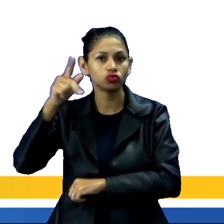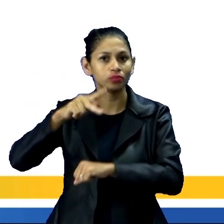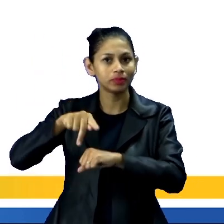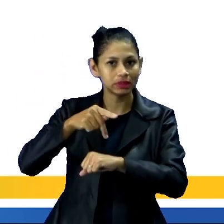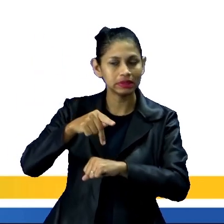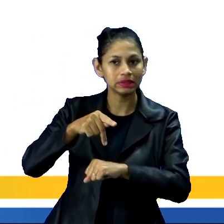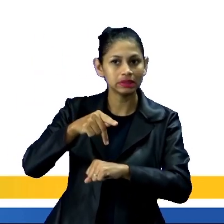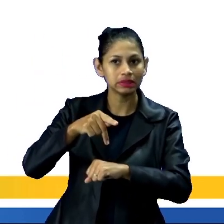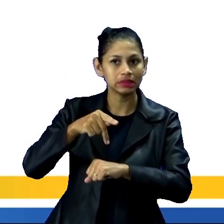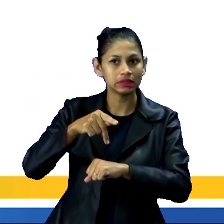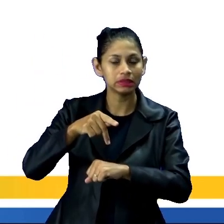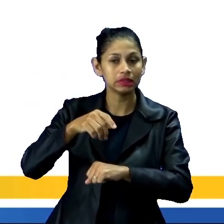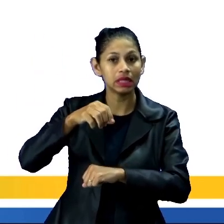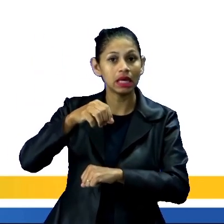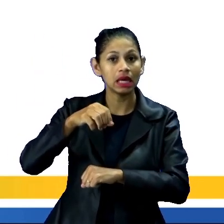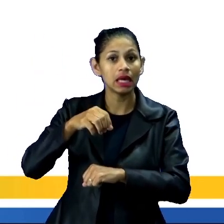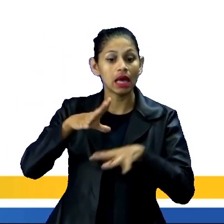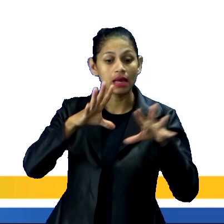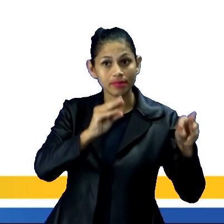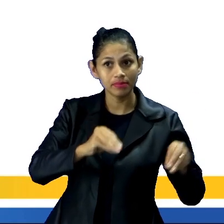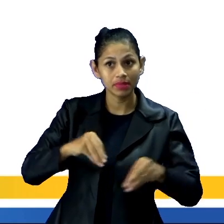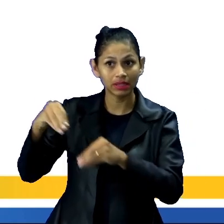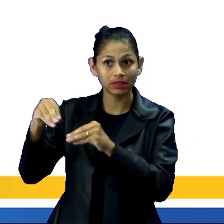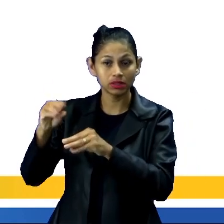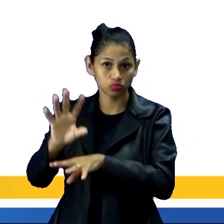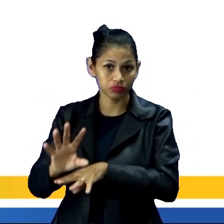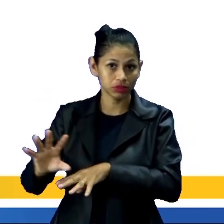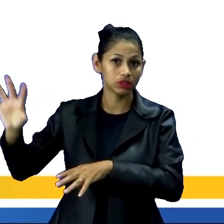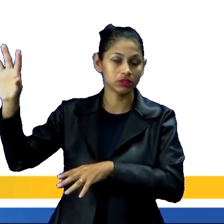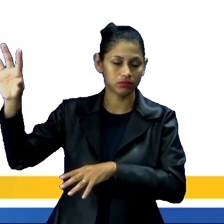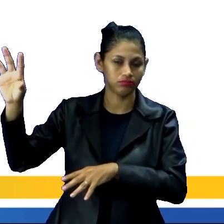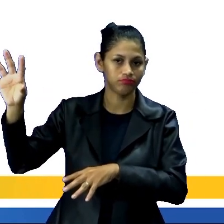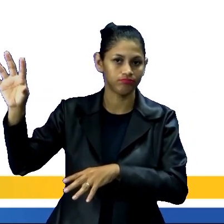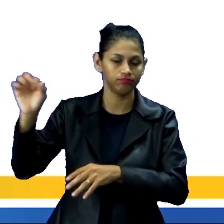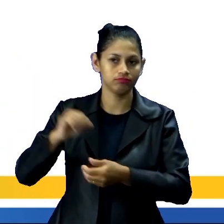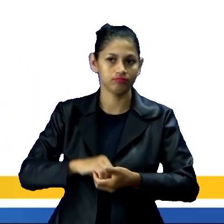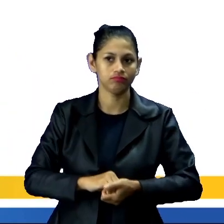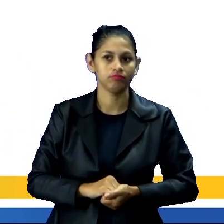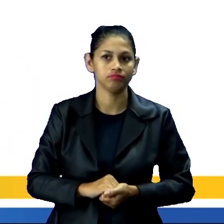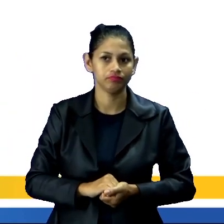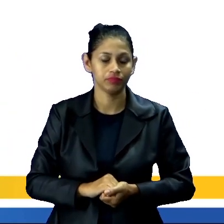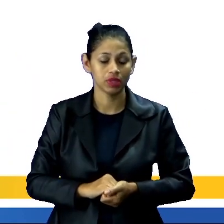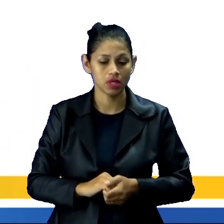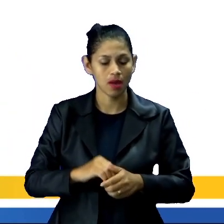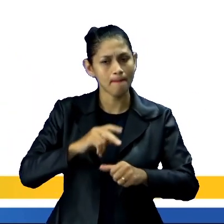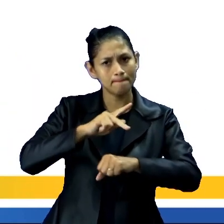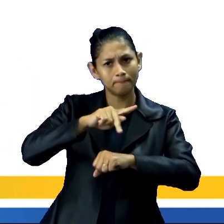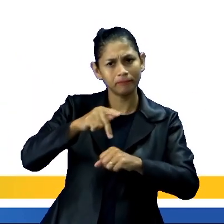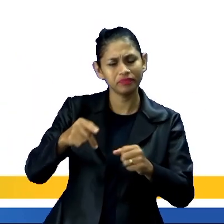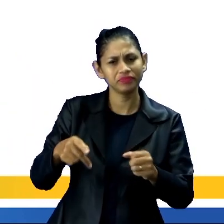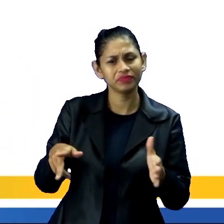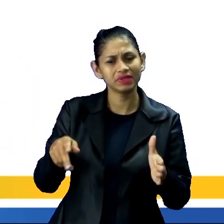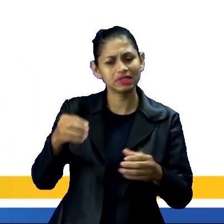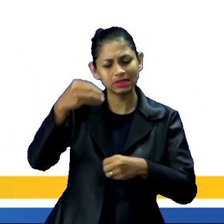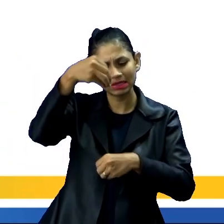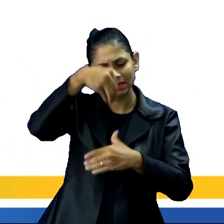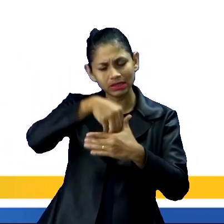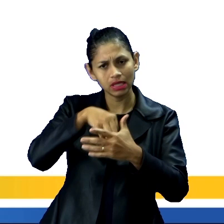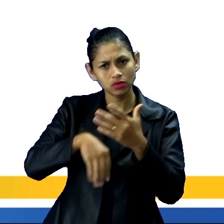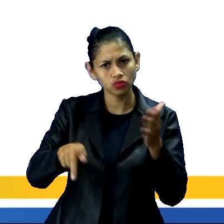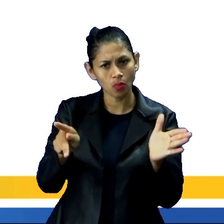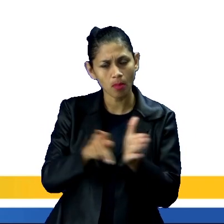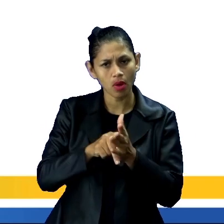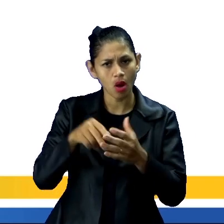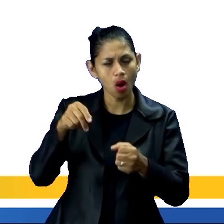país, por exemplo, de um município, né, para outro, trata-se de uma migração interna. O é isso, professora?